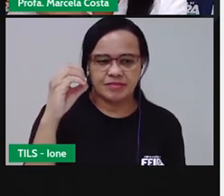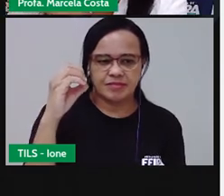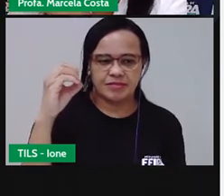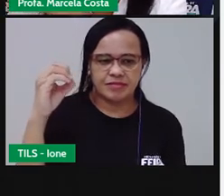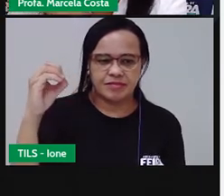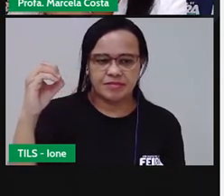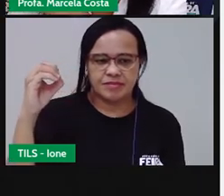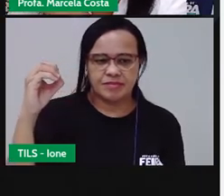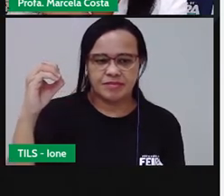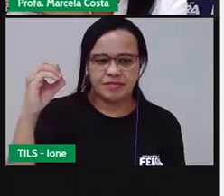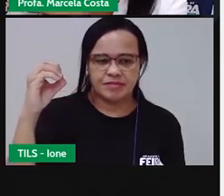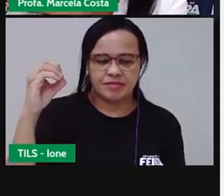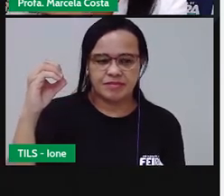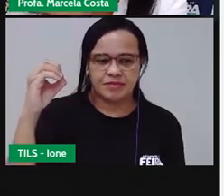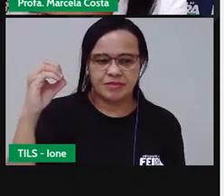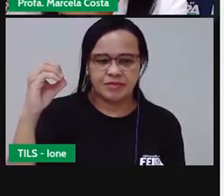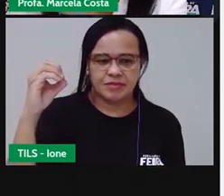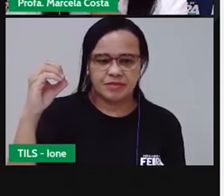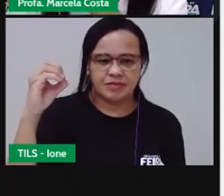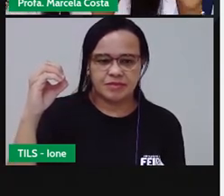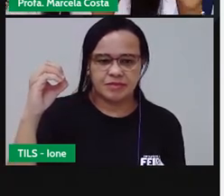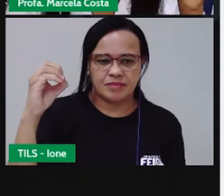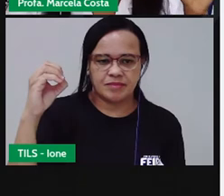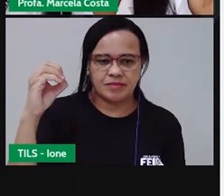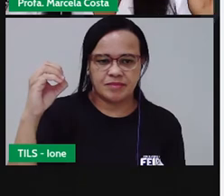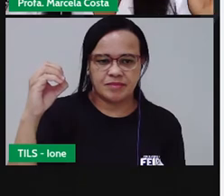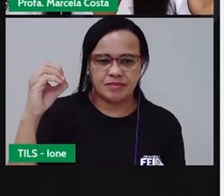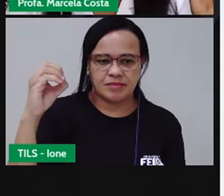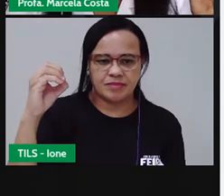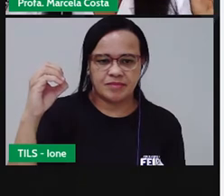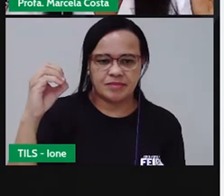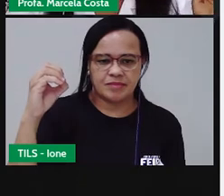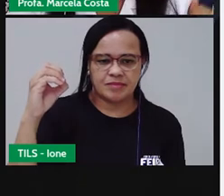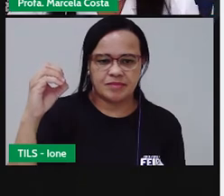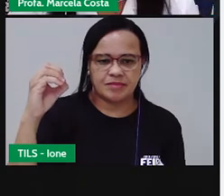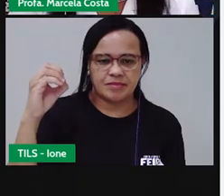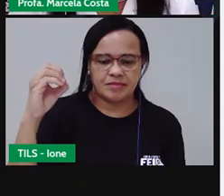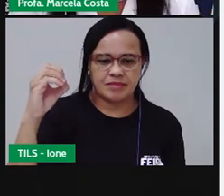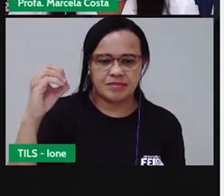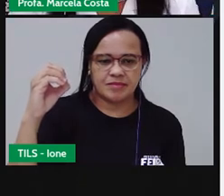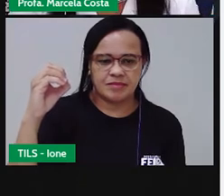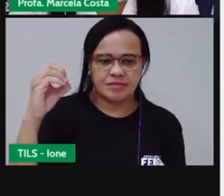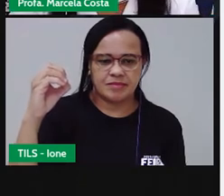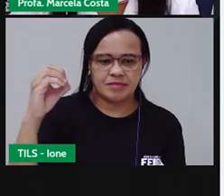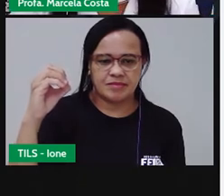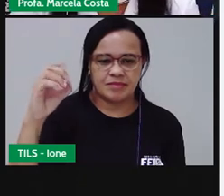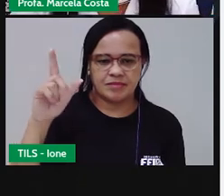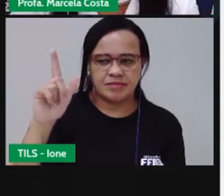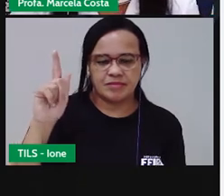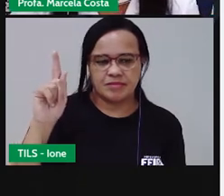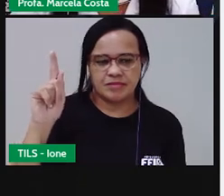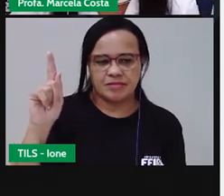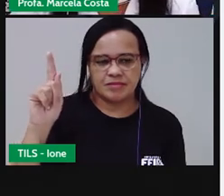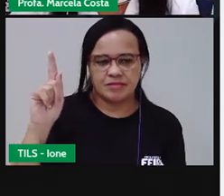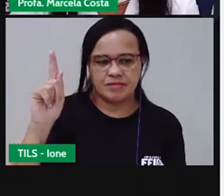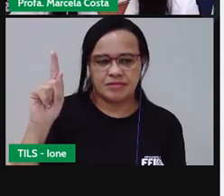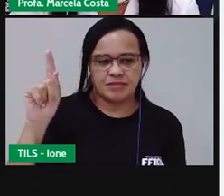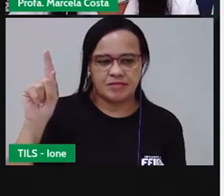Subiu. Puxo agora pro lado esquerdo. Letra G.